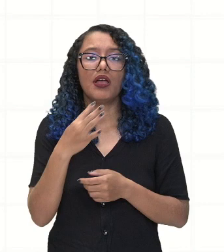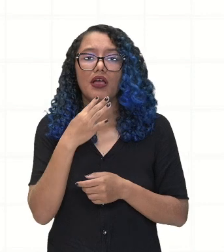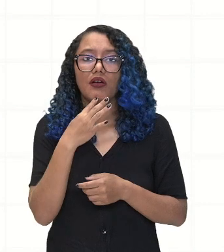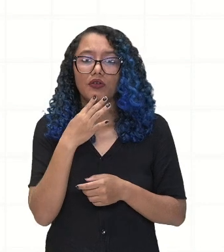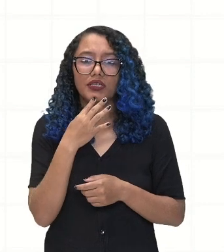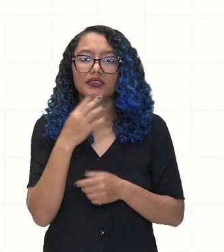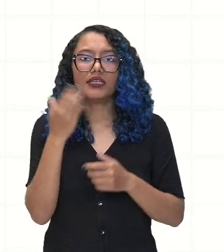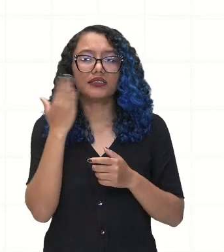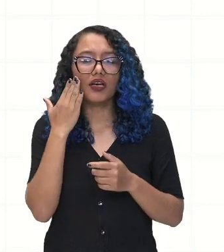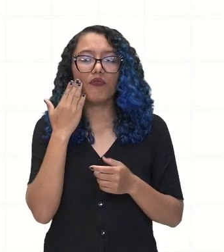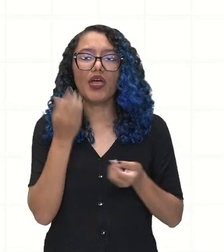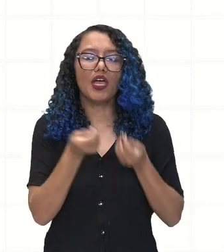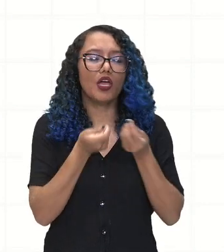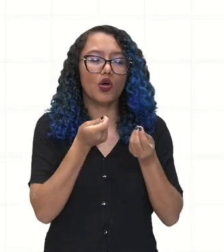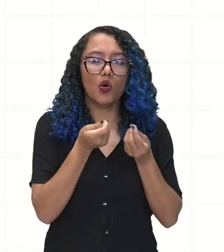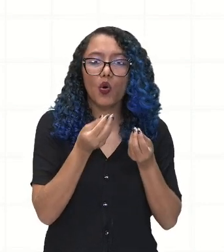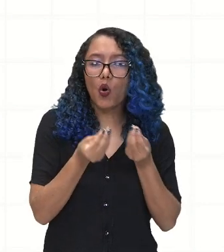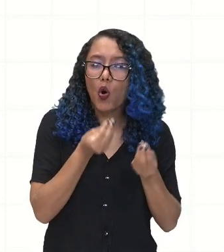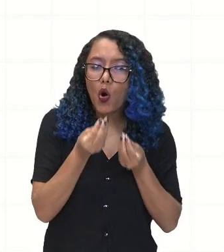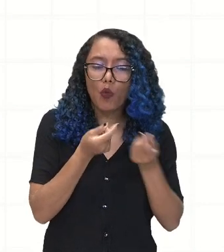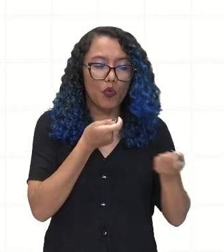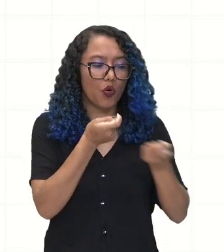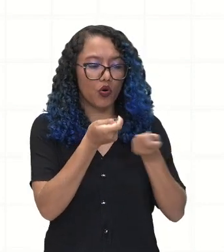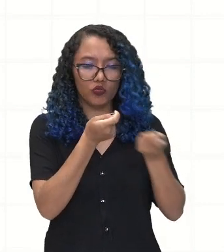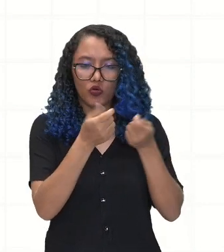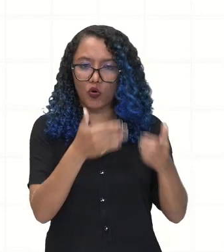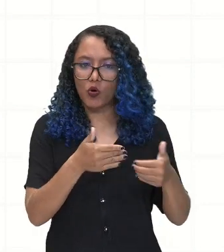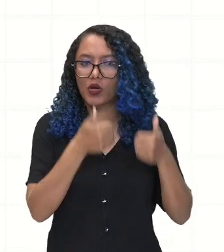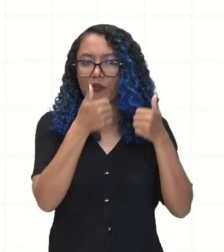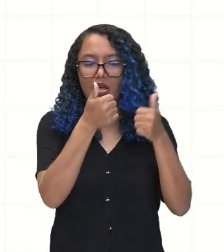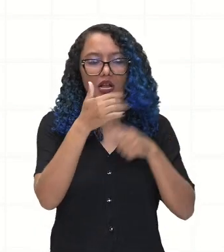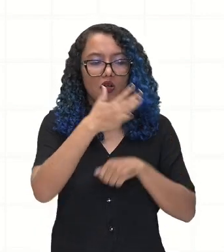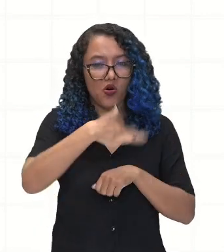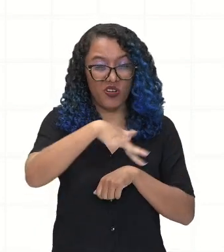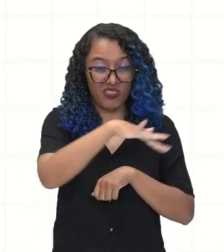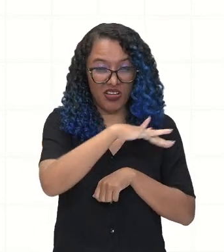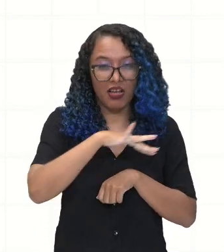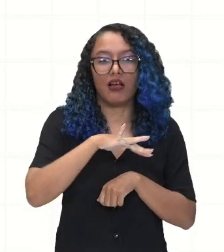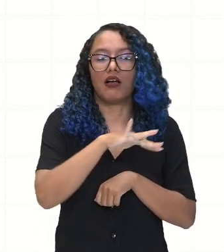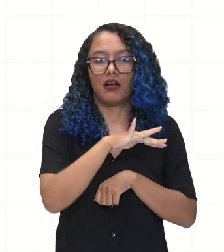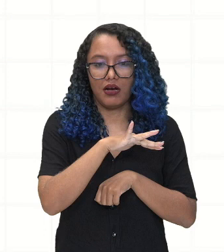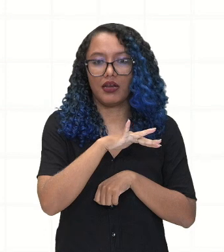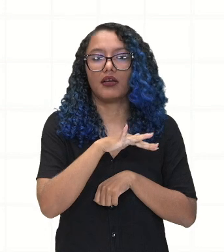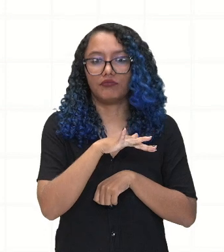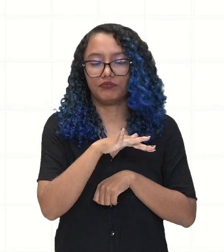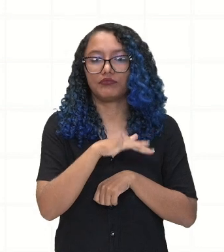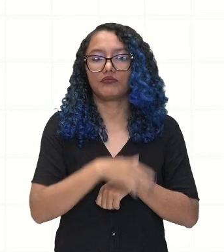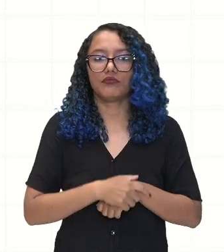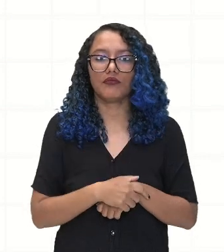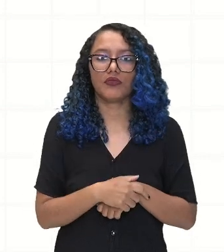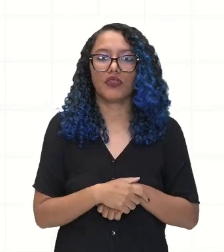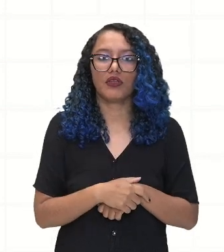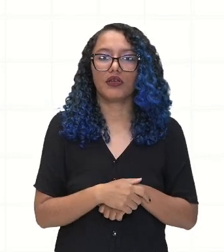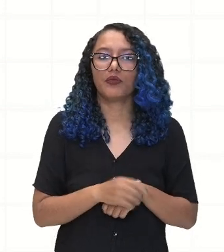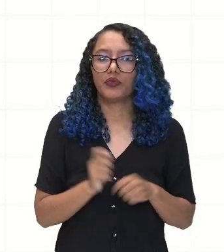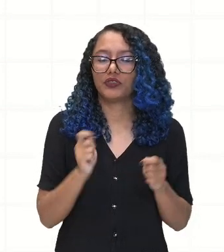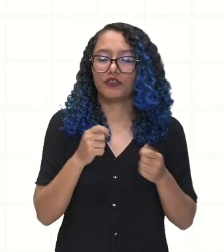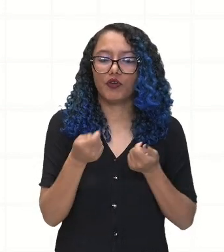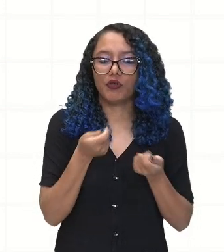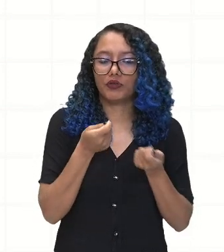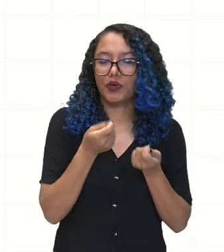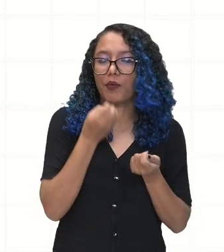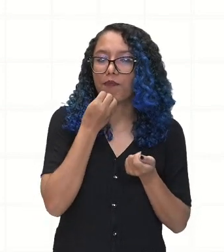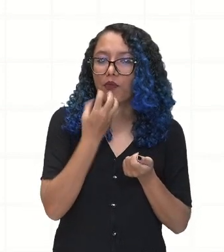pudessem controlar melhor a região, com os nomes já demarcados, fazendo ali a sua administração da melhor forma